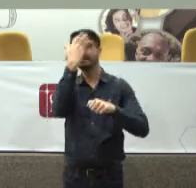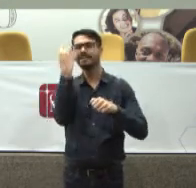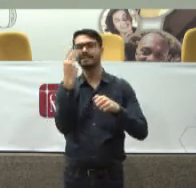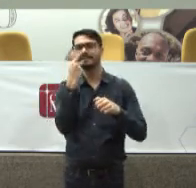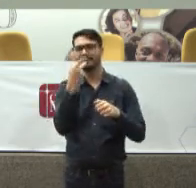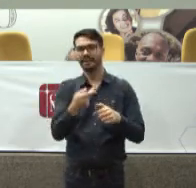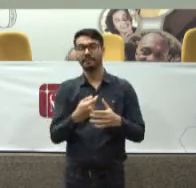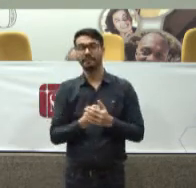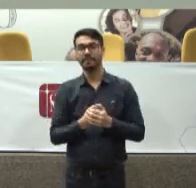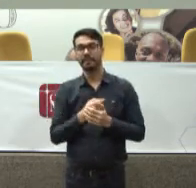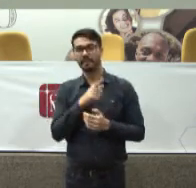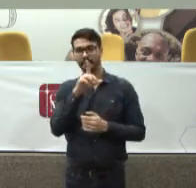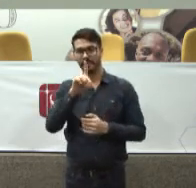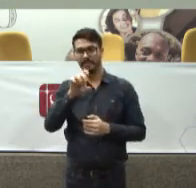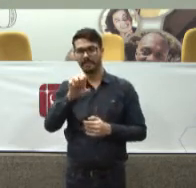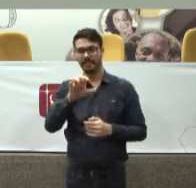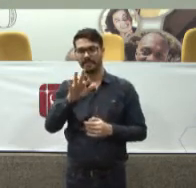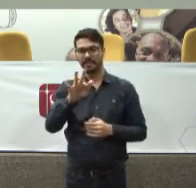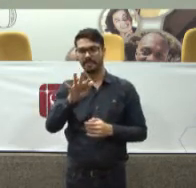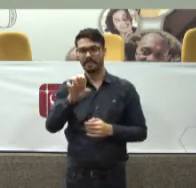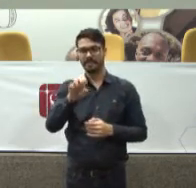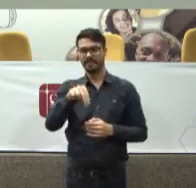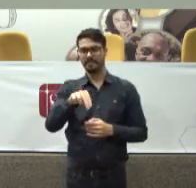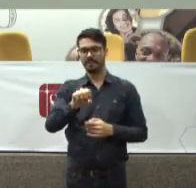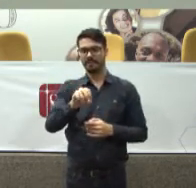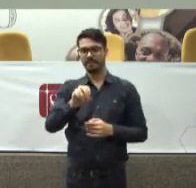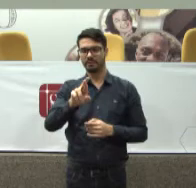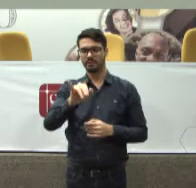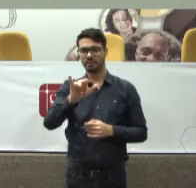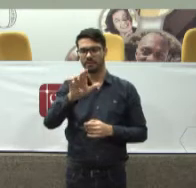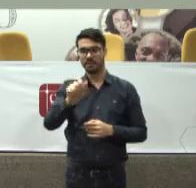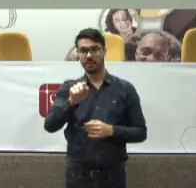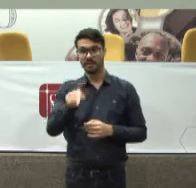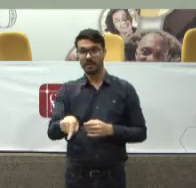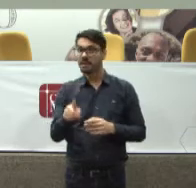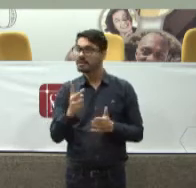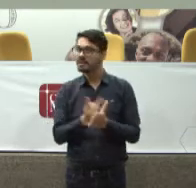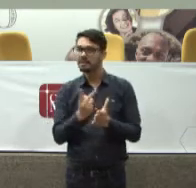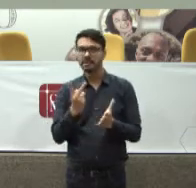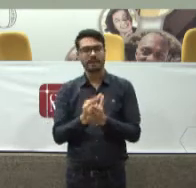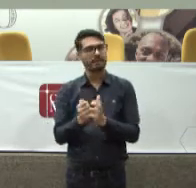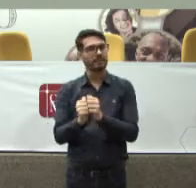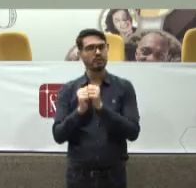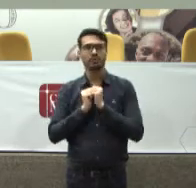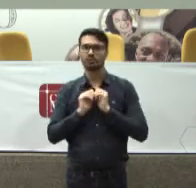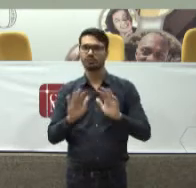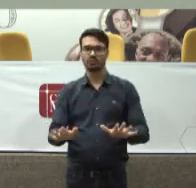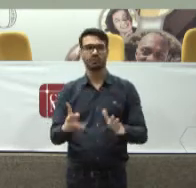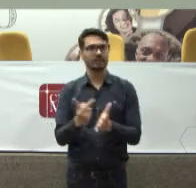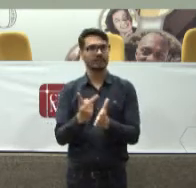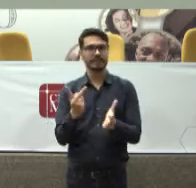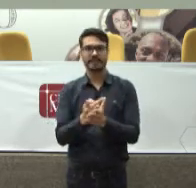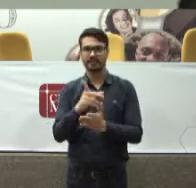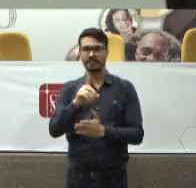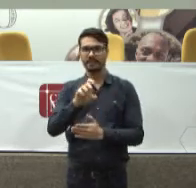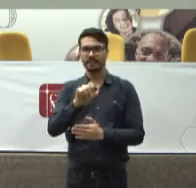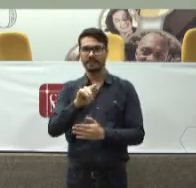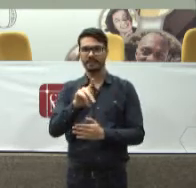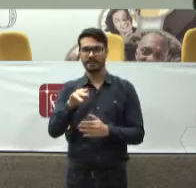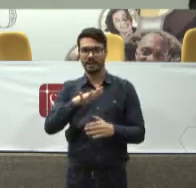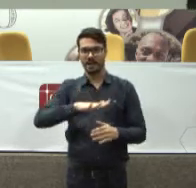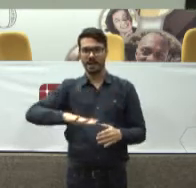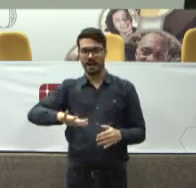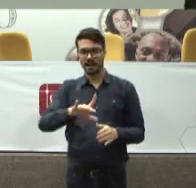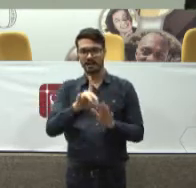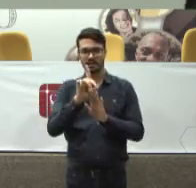Que a defensoria Em todas essas atuações Que eu disse Sempre está conosco Na área Dos direitos humanos